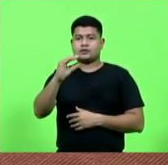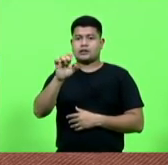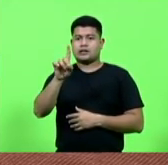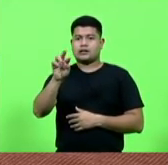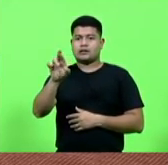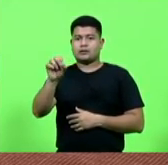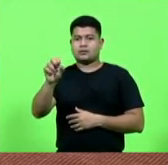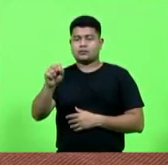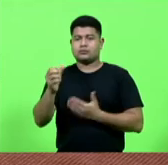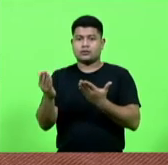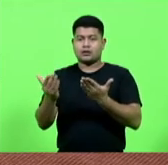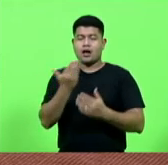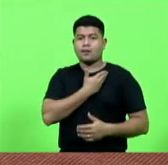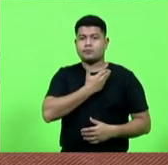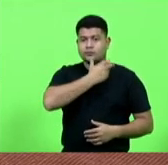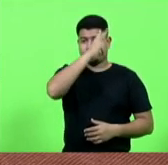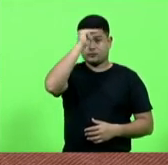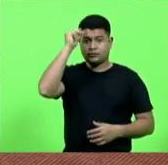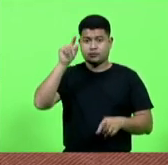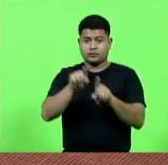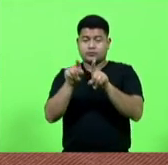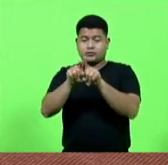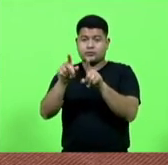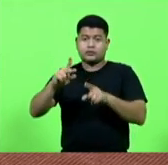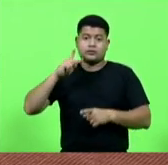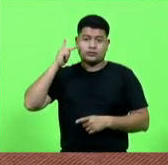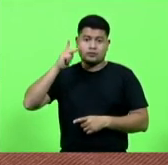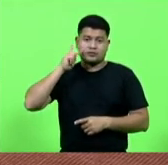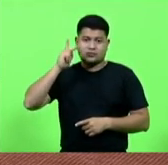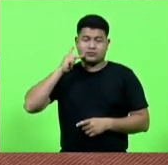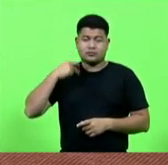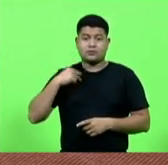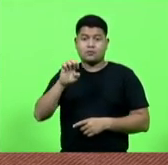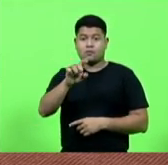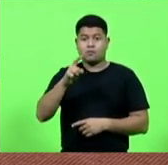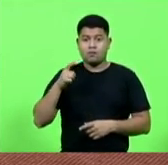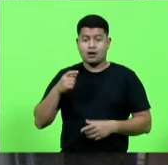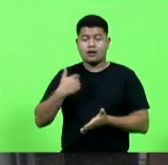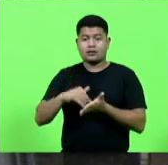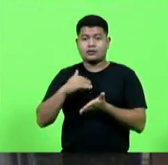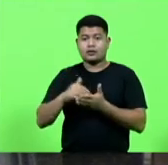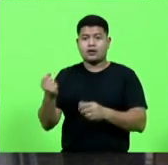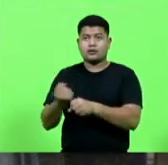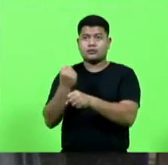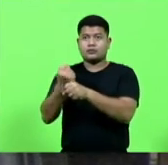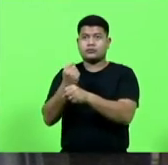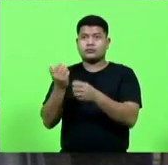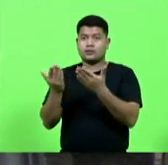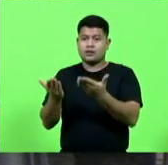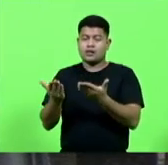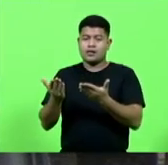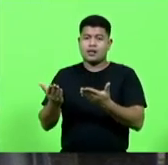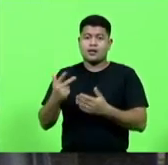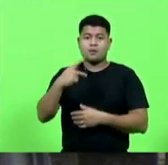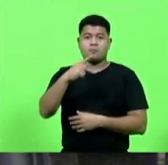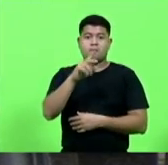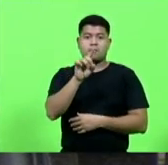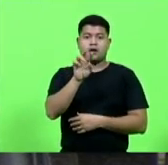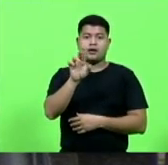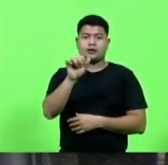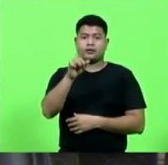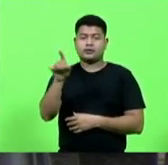o amigo Charles Schuster e também meu ex-secretário de Obras em Timbó, Orlei Pedrão, também estão comparecendo ao nosso